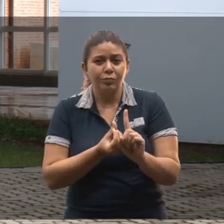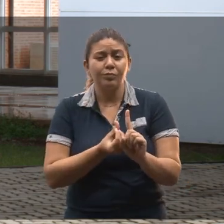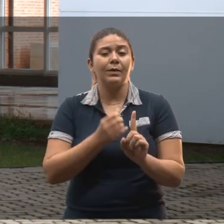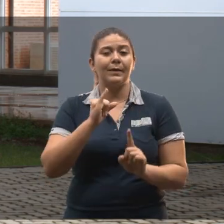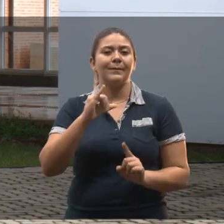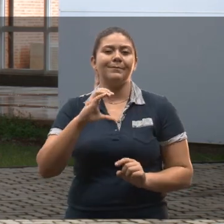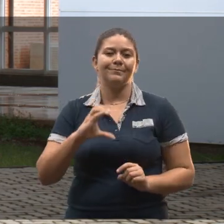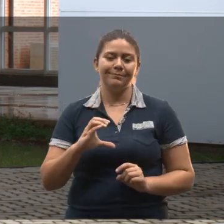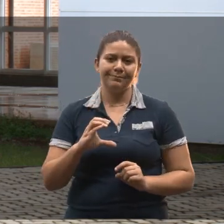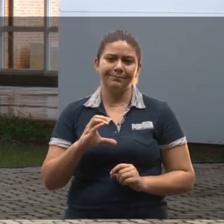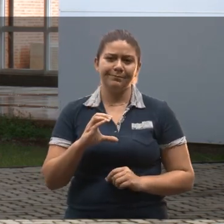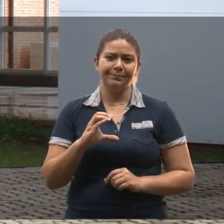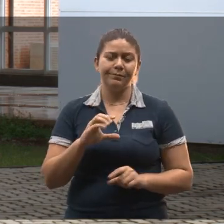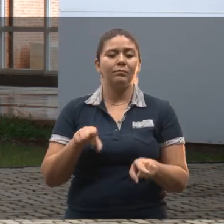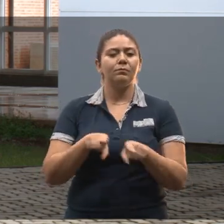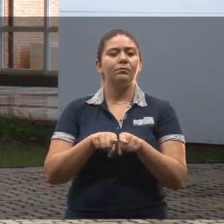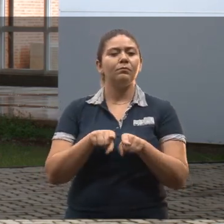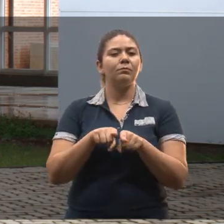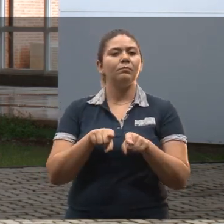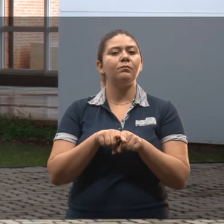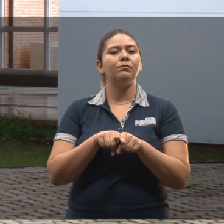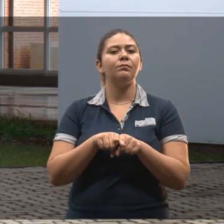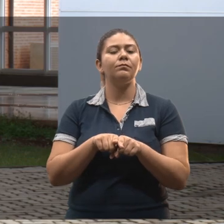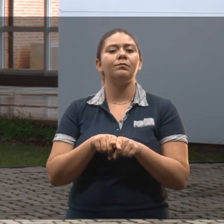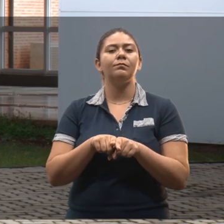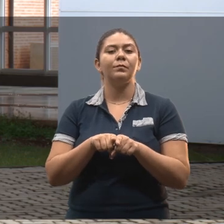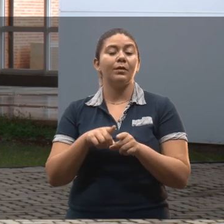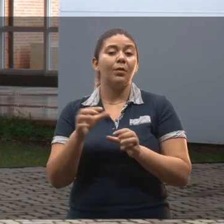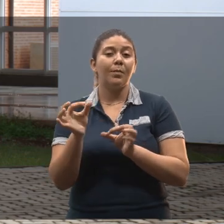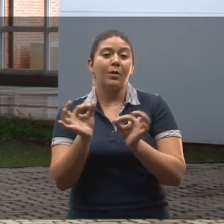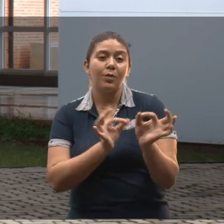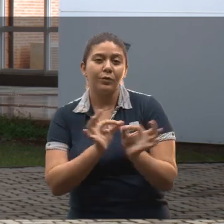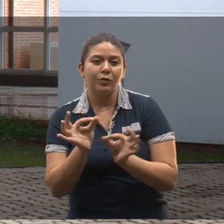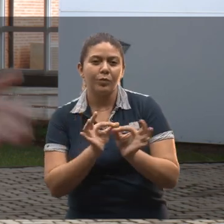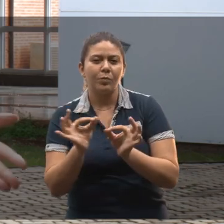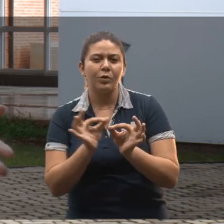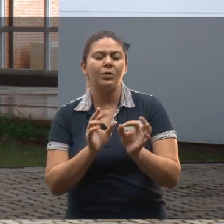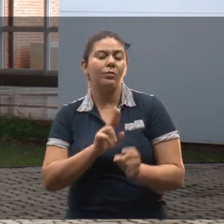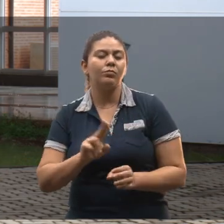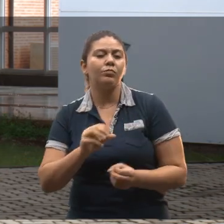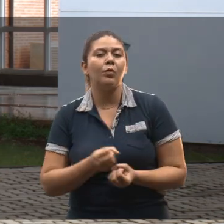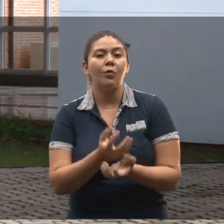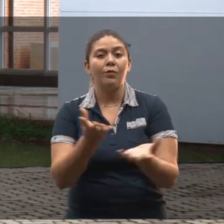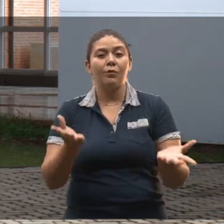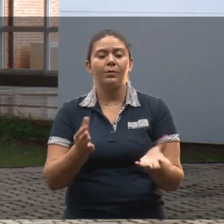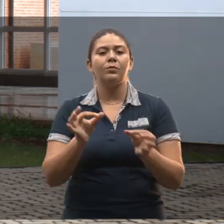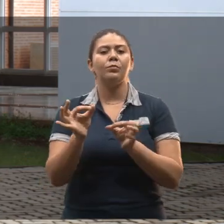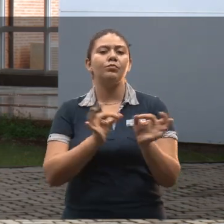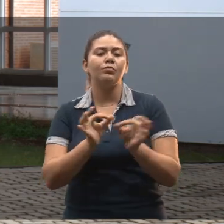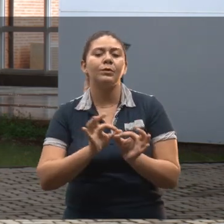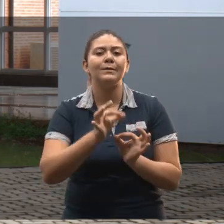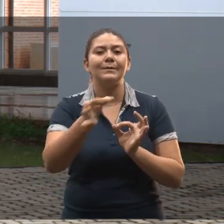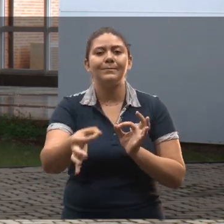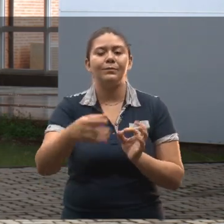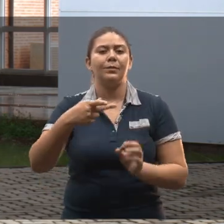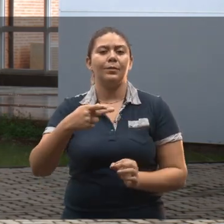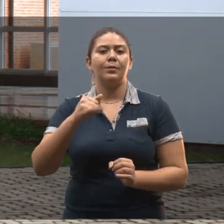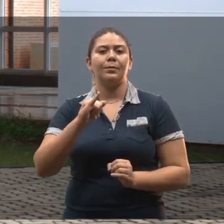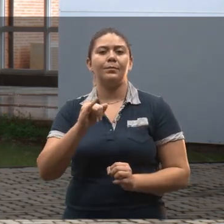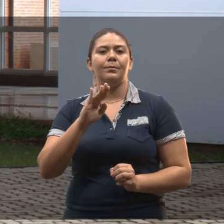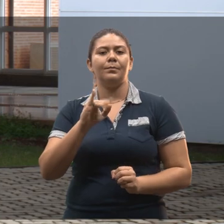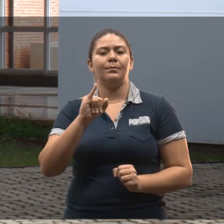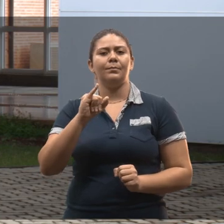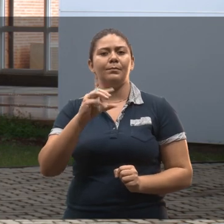de iniciação científica, e também como toda a questão dos projetos que a universidade oferece, como projetos de extensões,